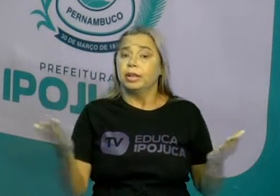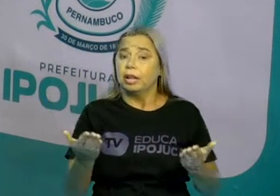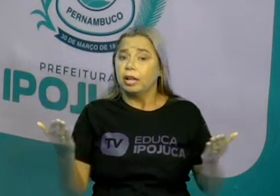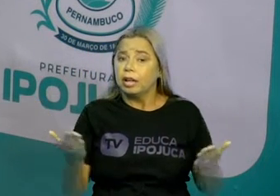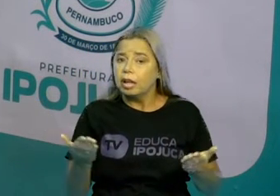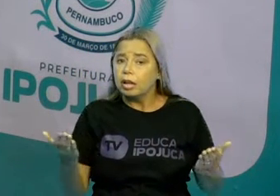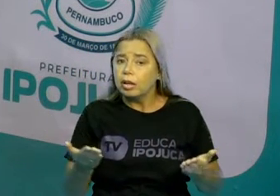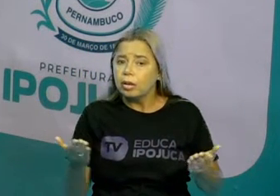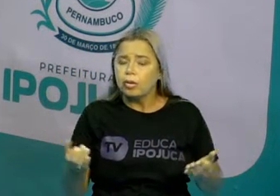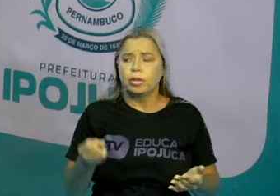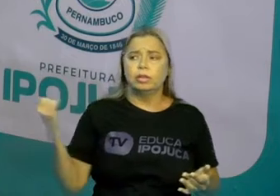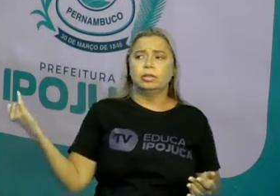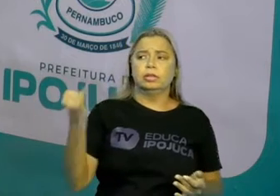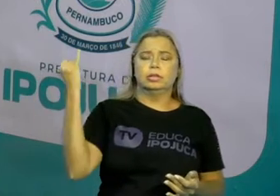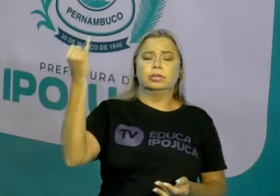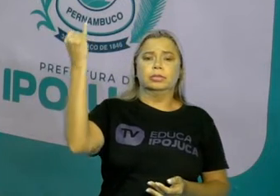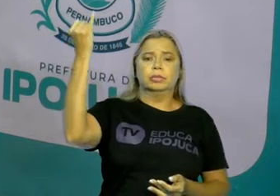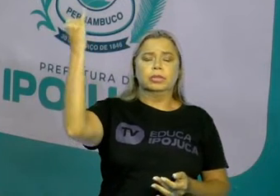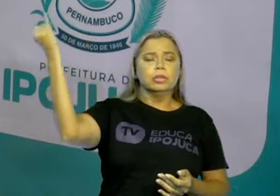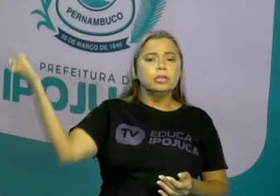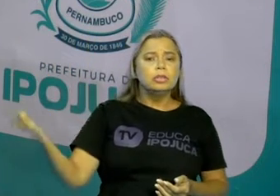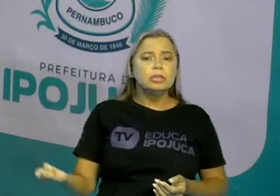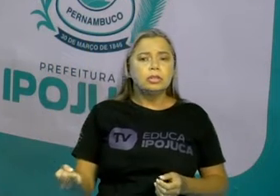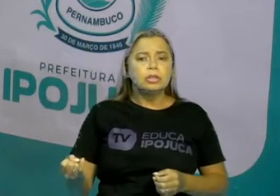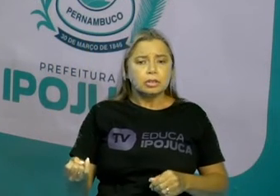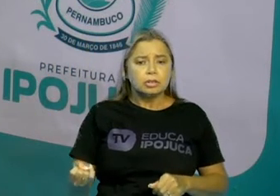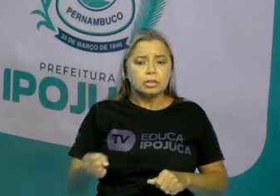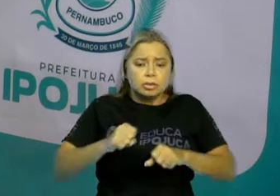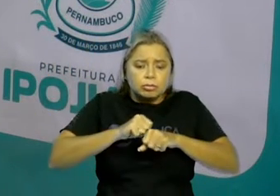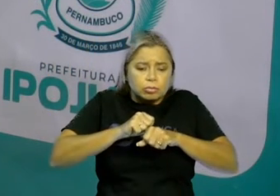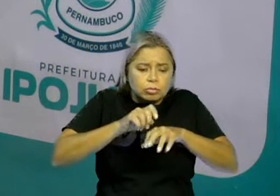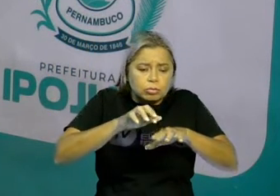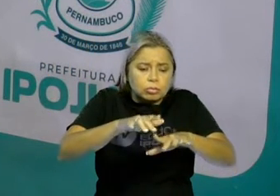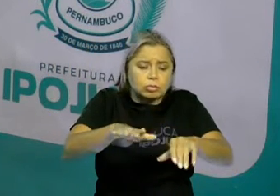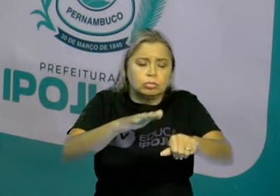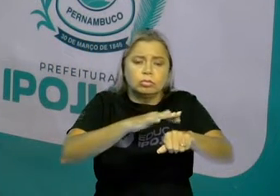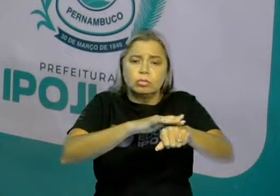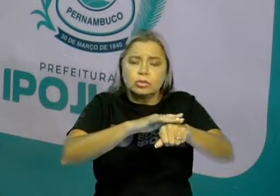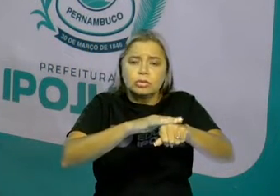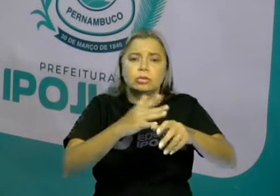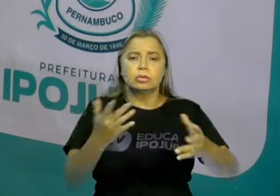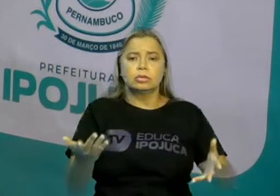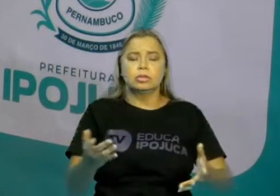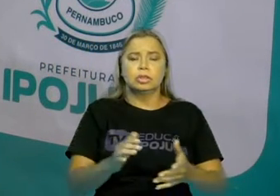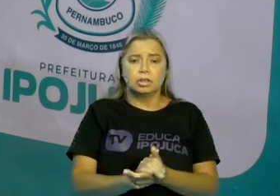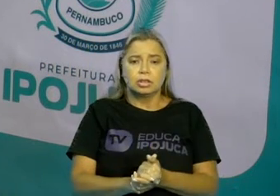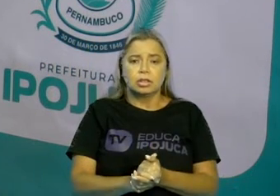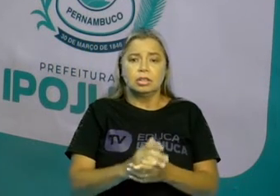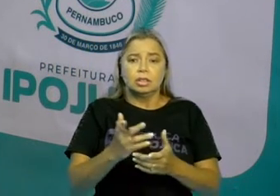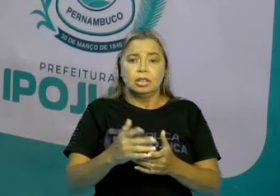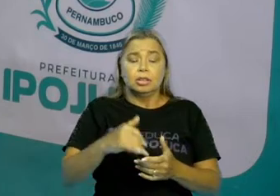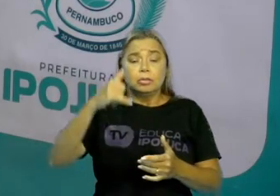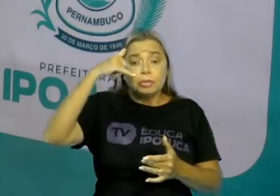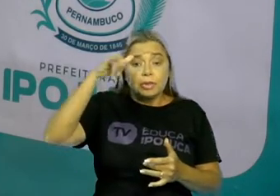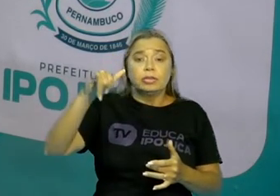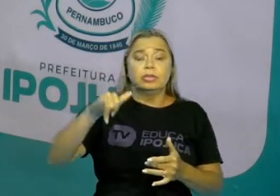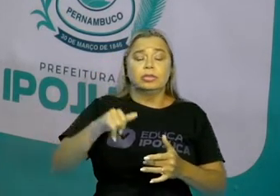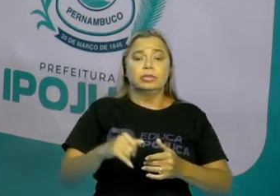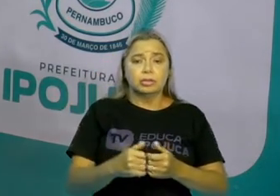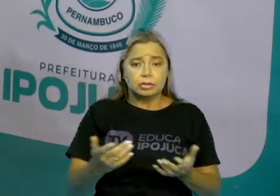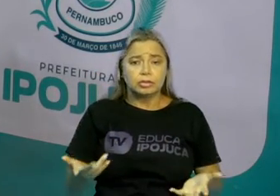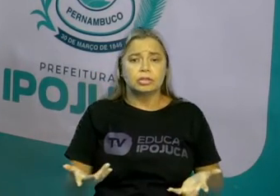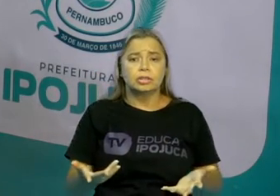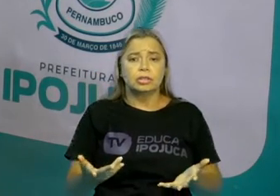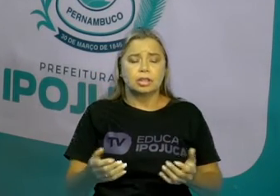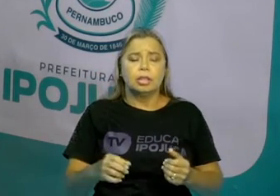para justamente evitar o contágio de vírus e bactérias através das mãos. Por isso, da imagem ser um